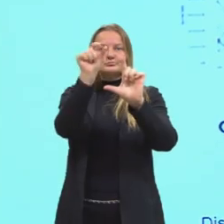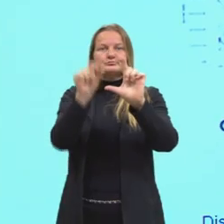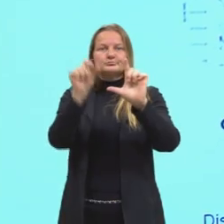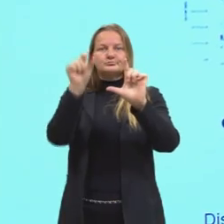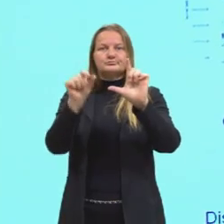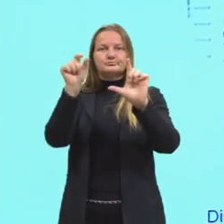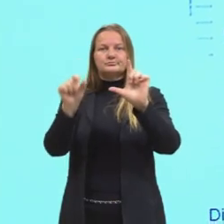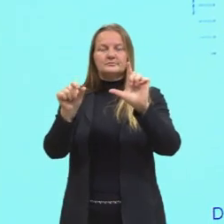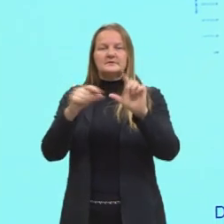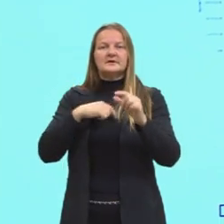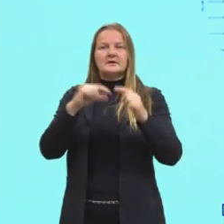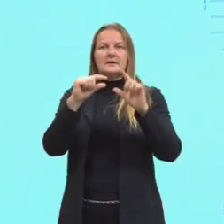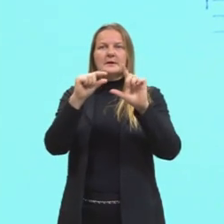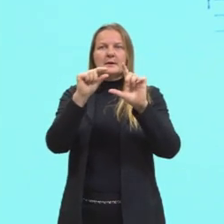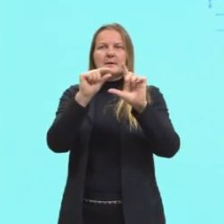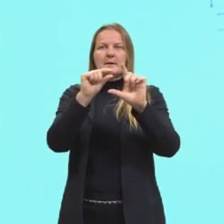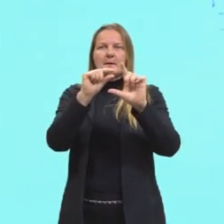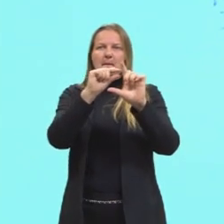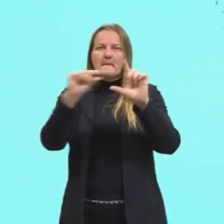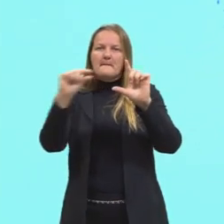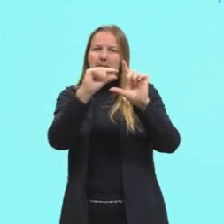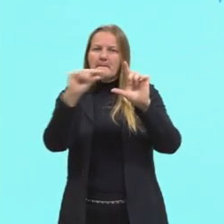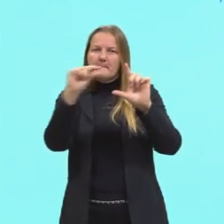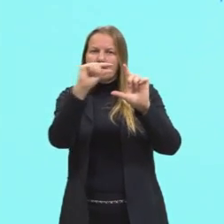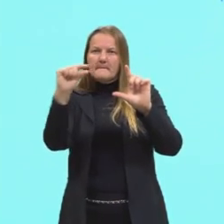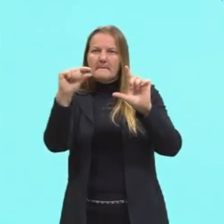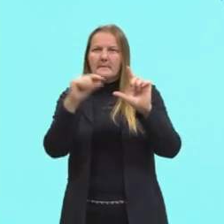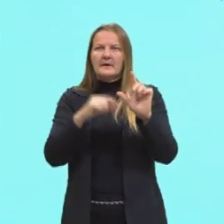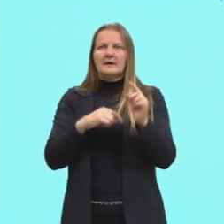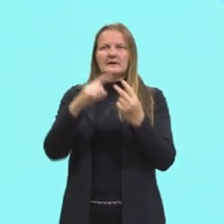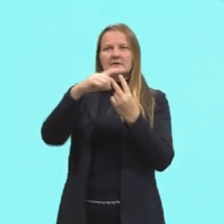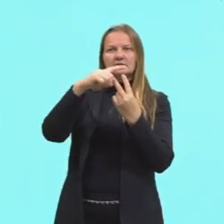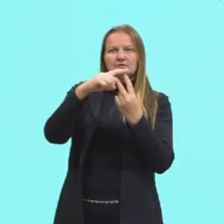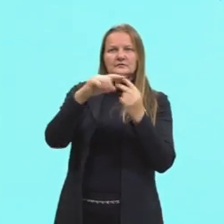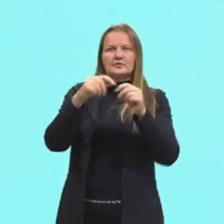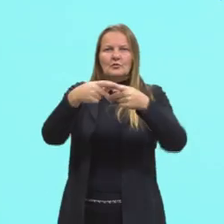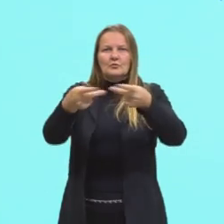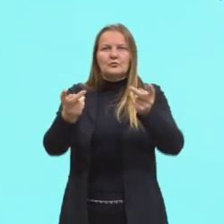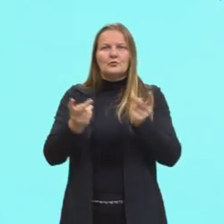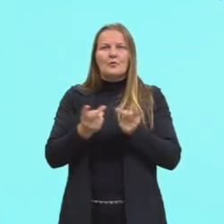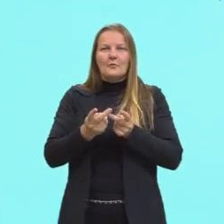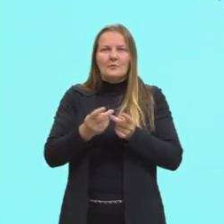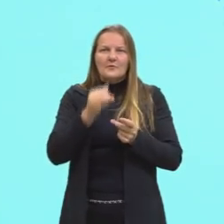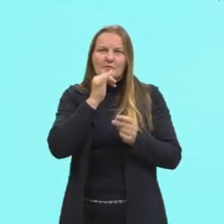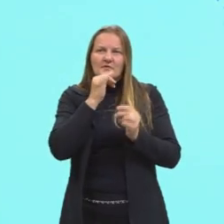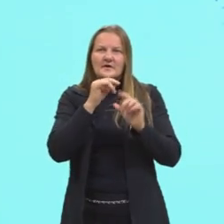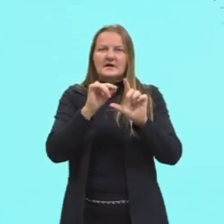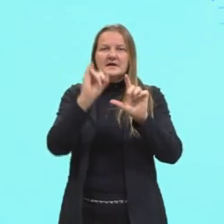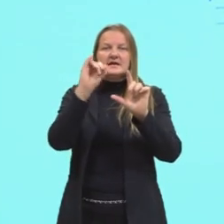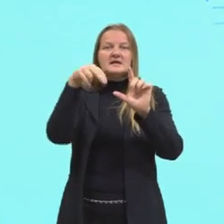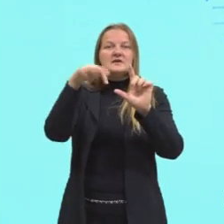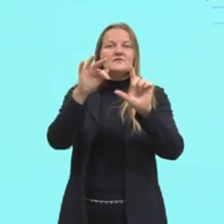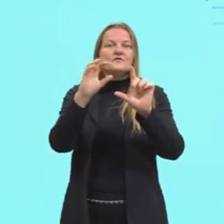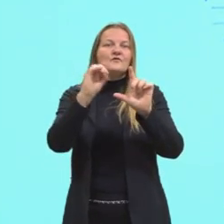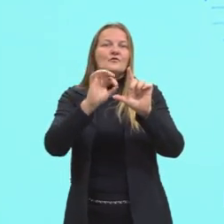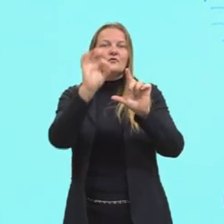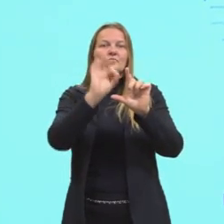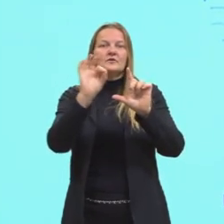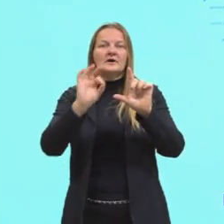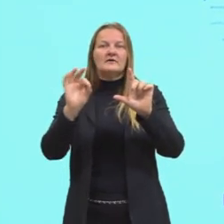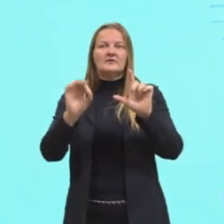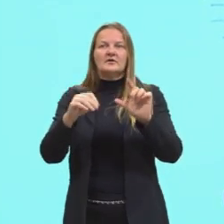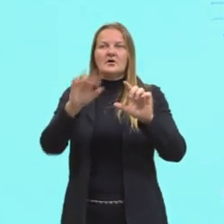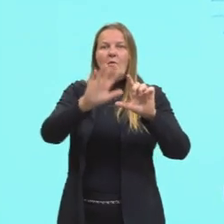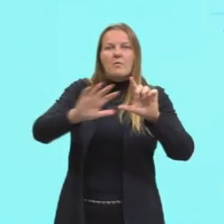gráfico em barras, gráfico em setores, linhas, o infográfico, o gráfico de áreas